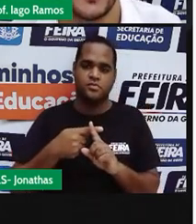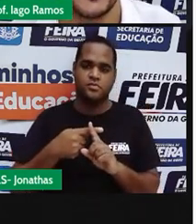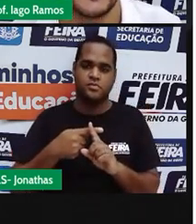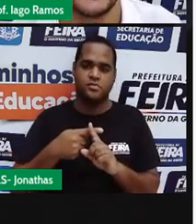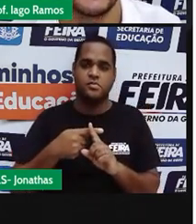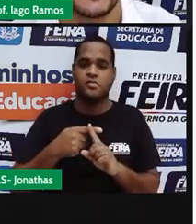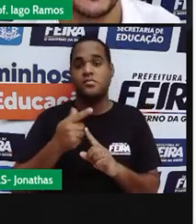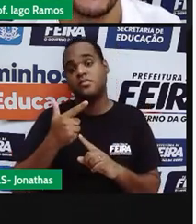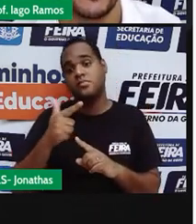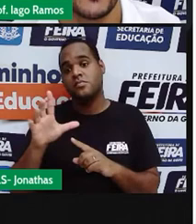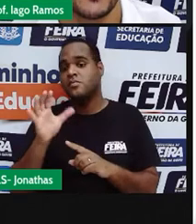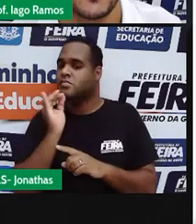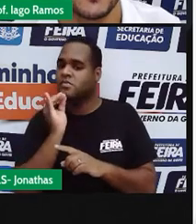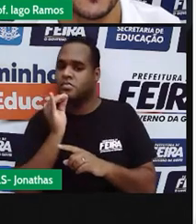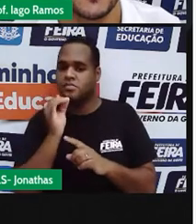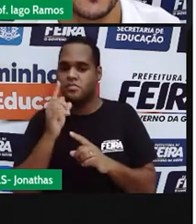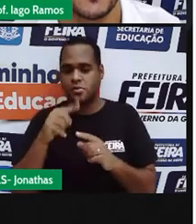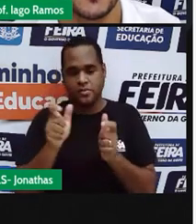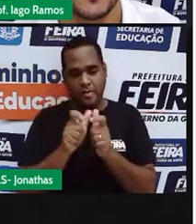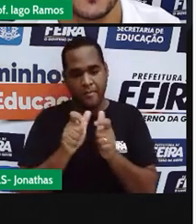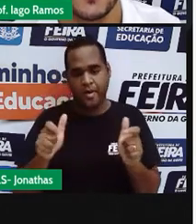E aí a gente vai escrever, ó.